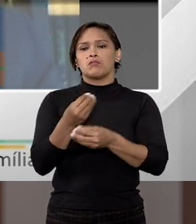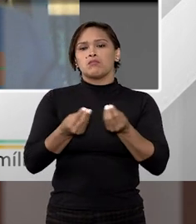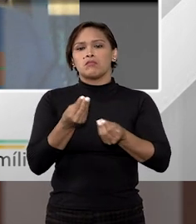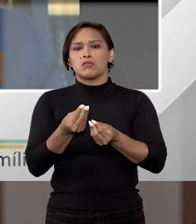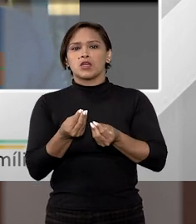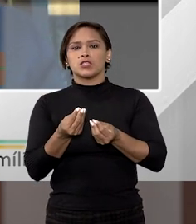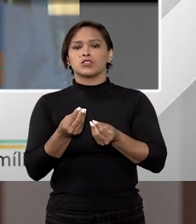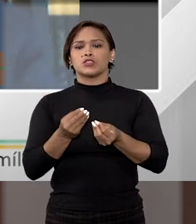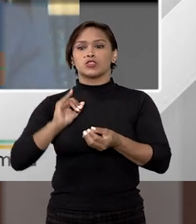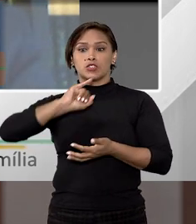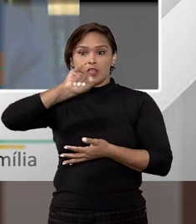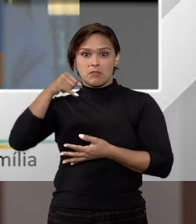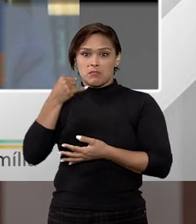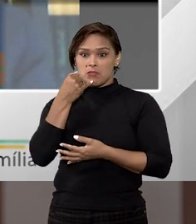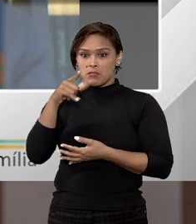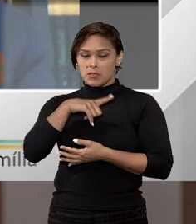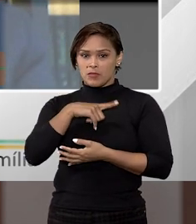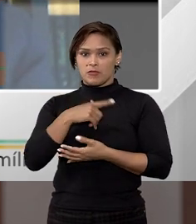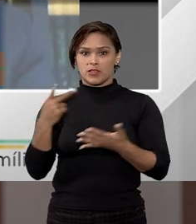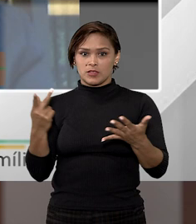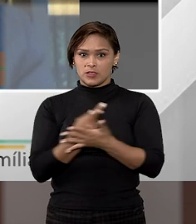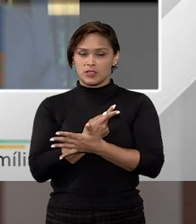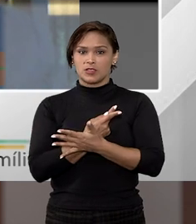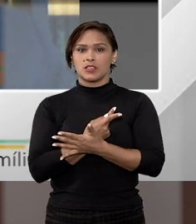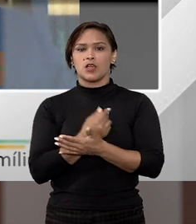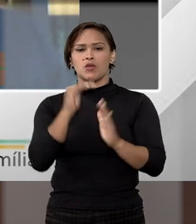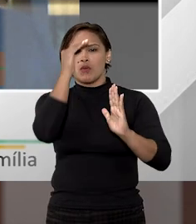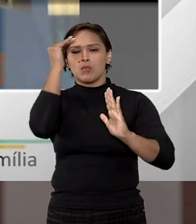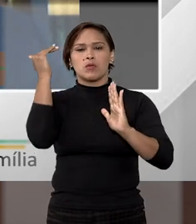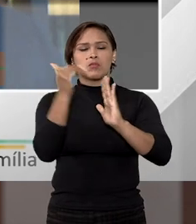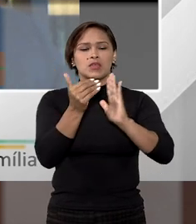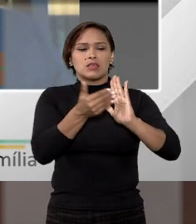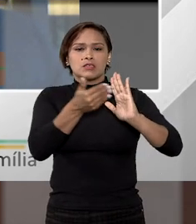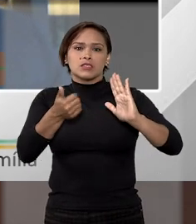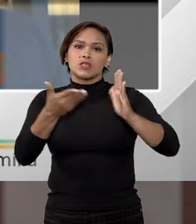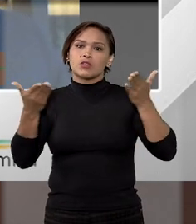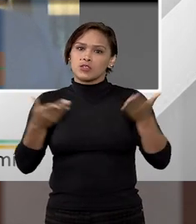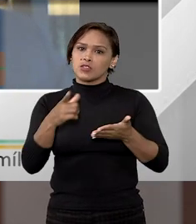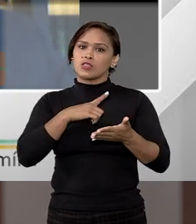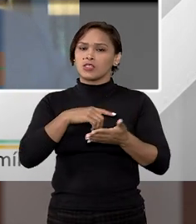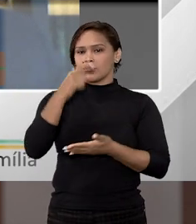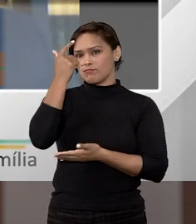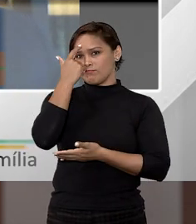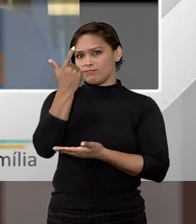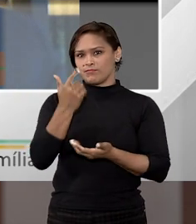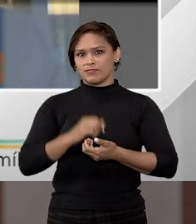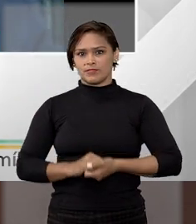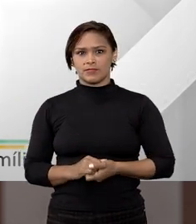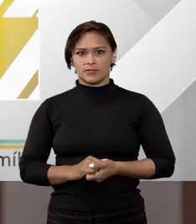de aproveitar dessa situação para se eximir de uma obrigação da qual já se tinha ciência.